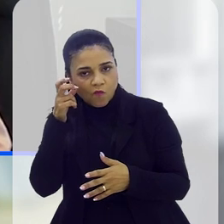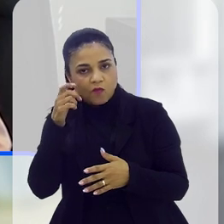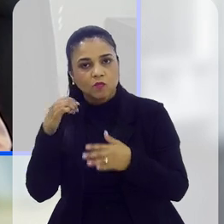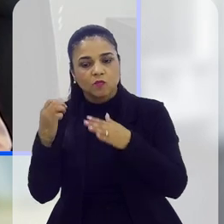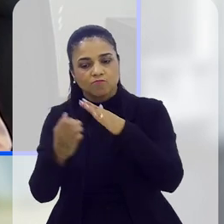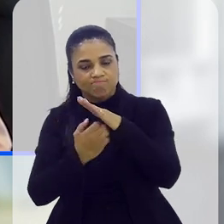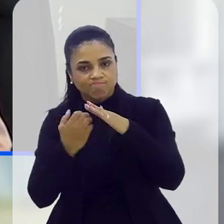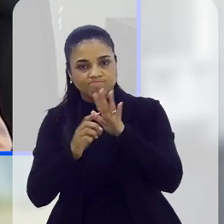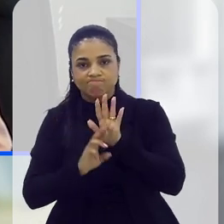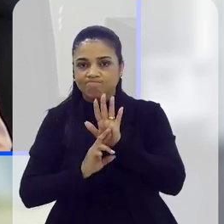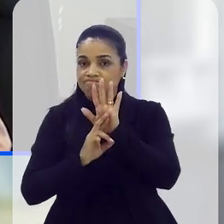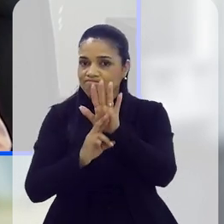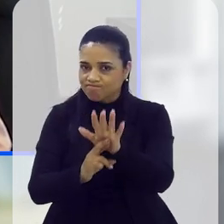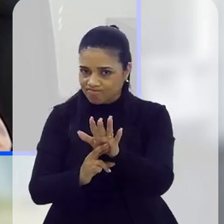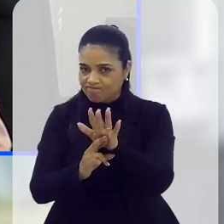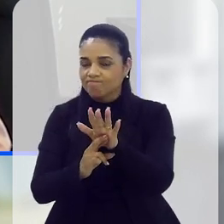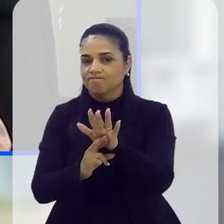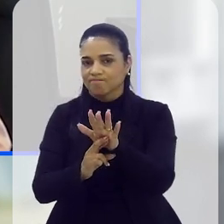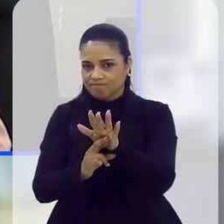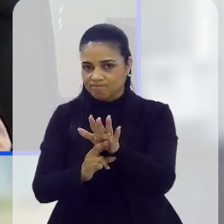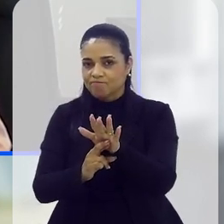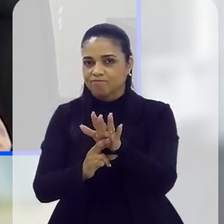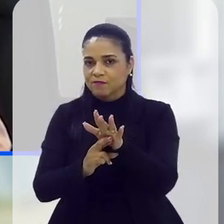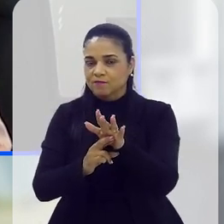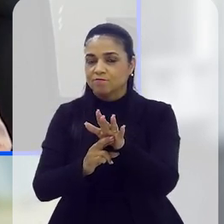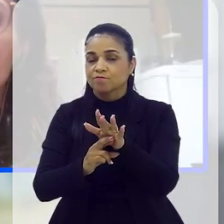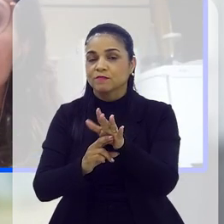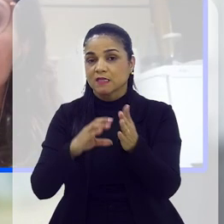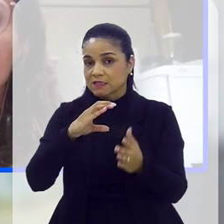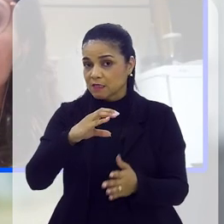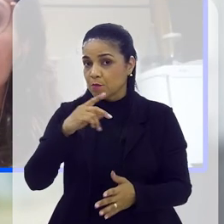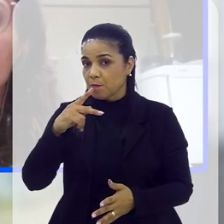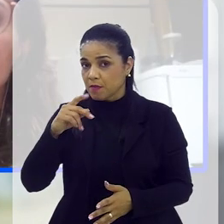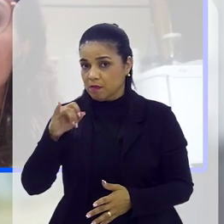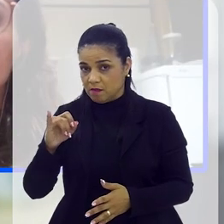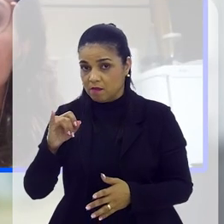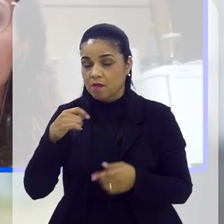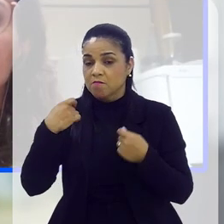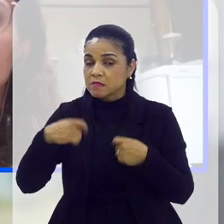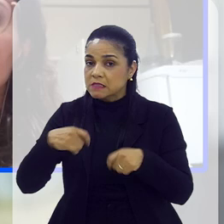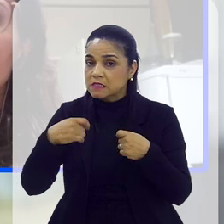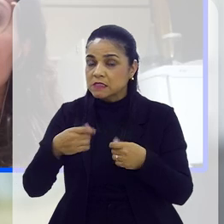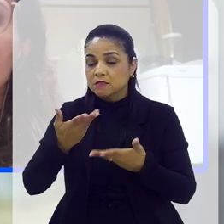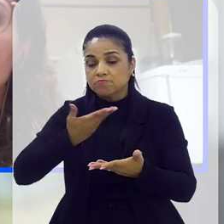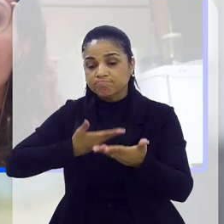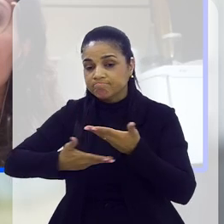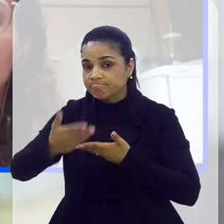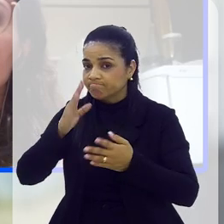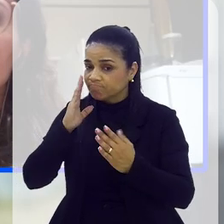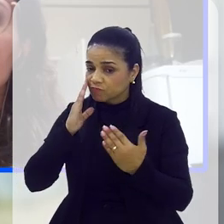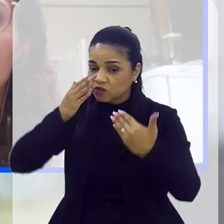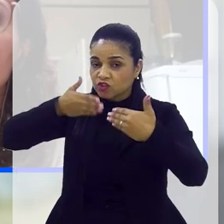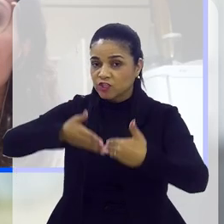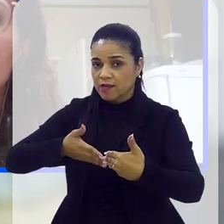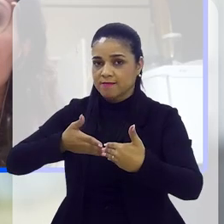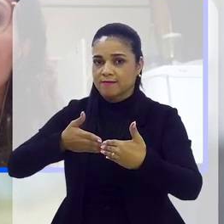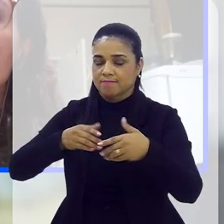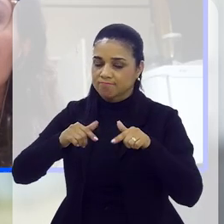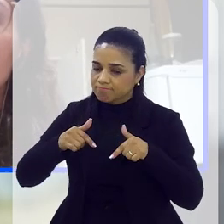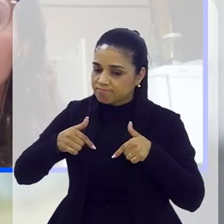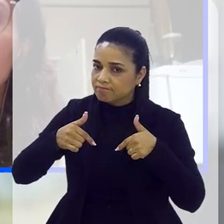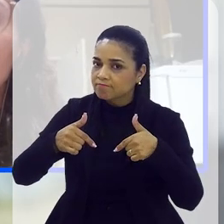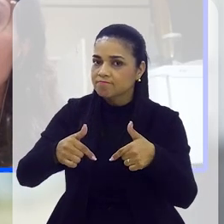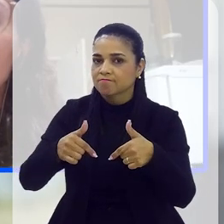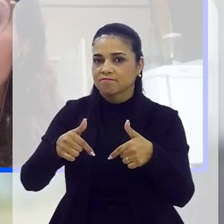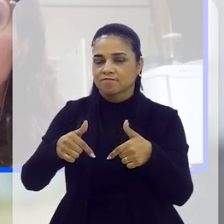ouvindo as representações dessas empresas. É preciso que haja uma interlocução direta e